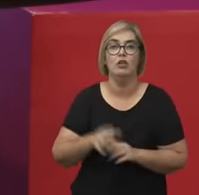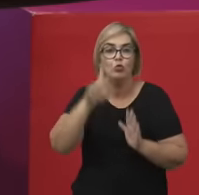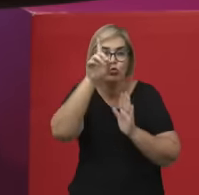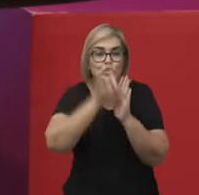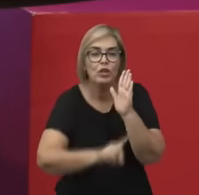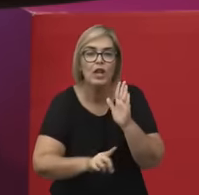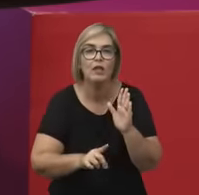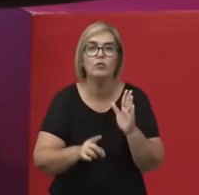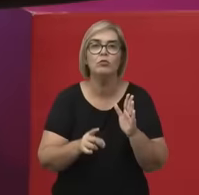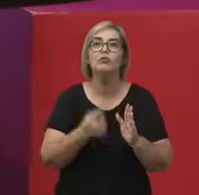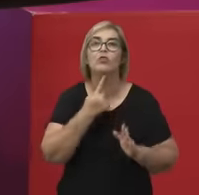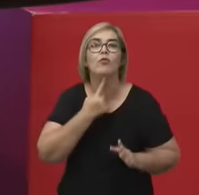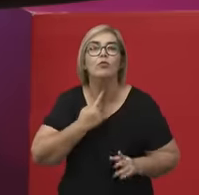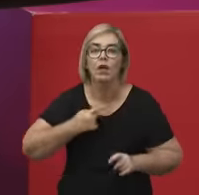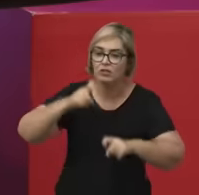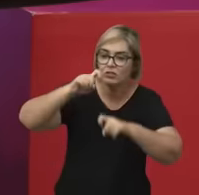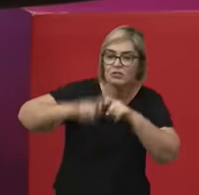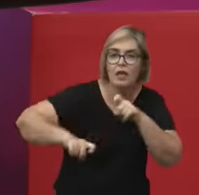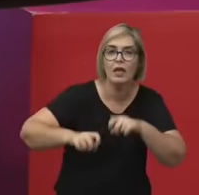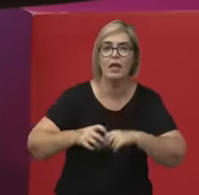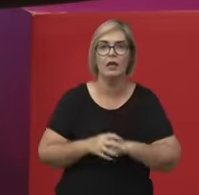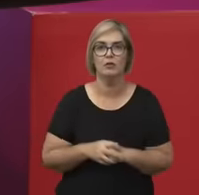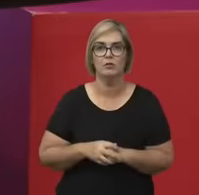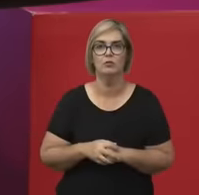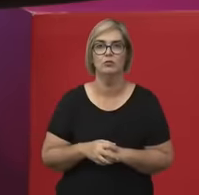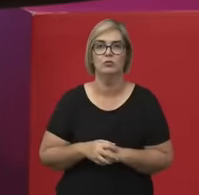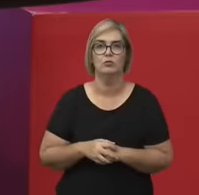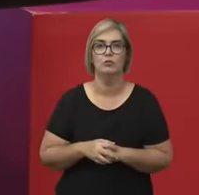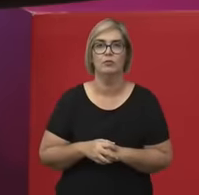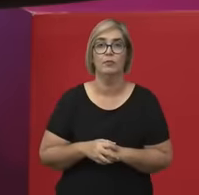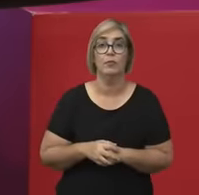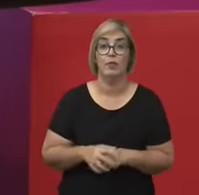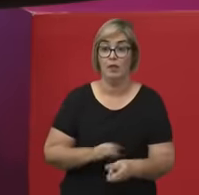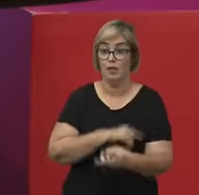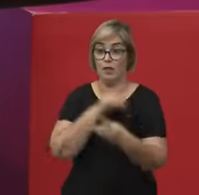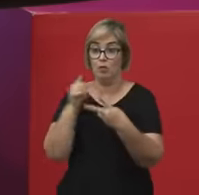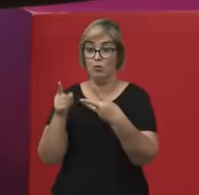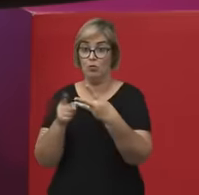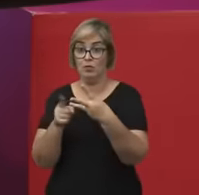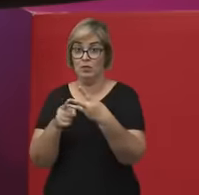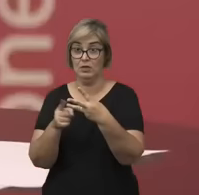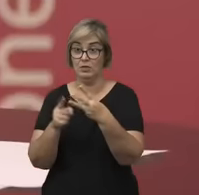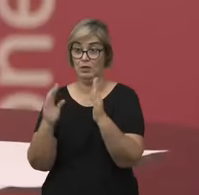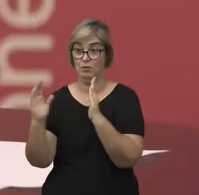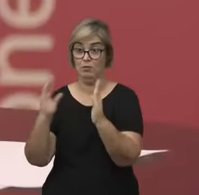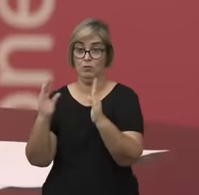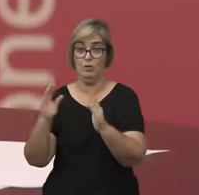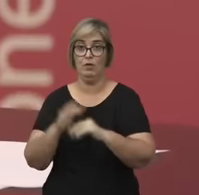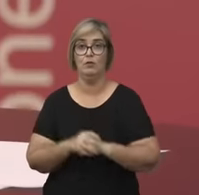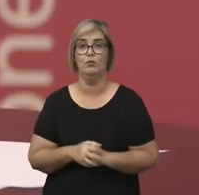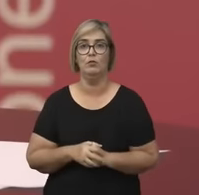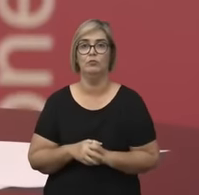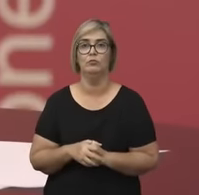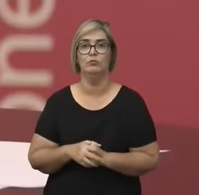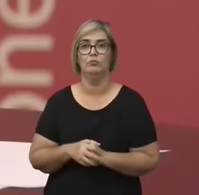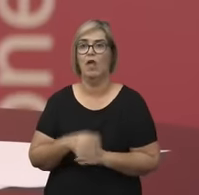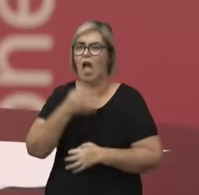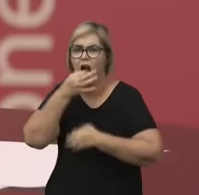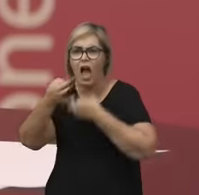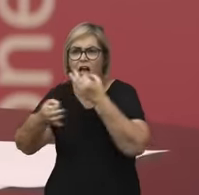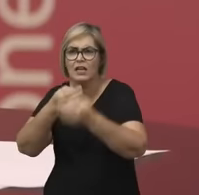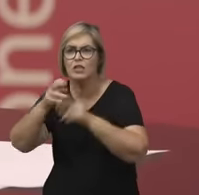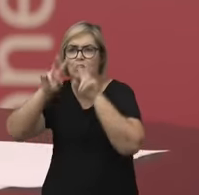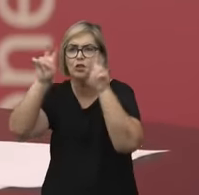expressão da sexualidade. E a terceira onda, né? Ligada à crítica ao feminismo